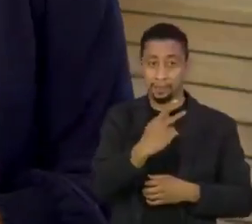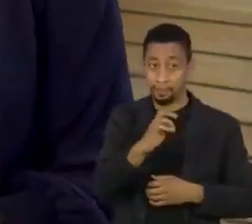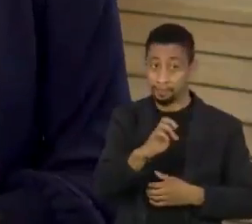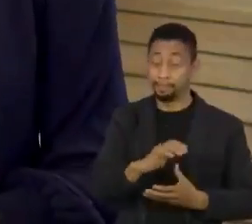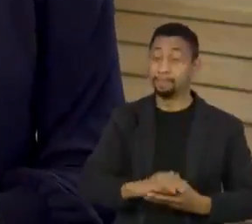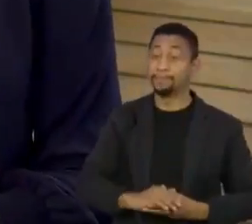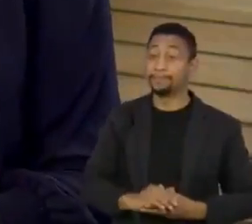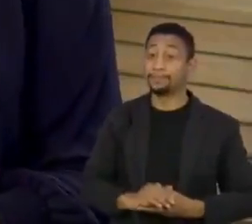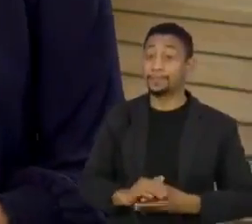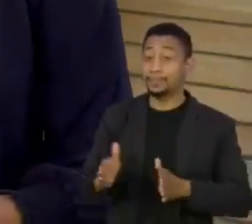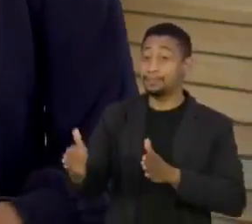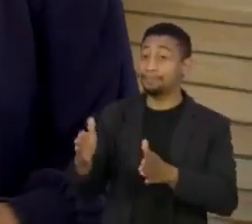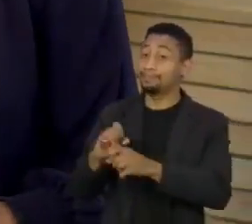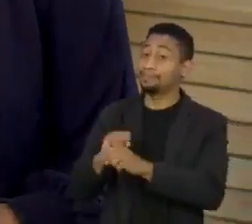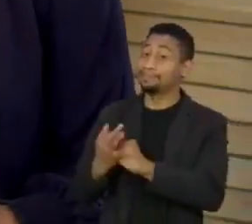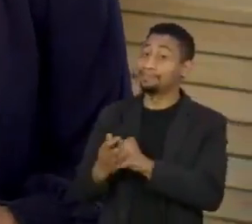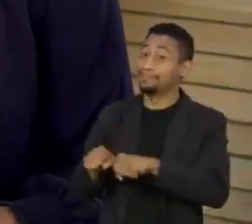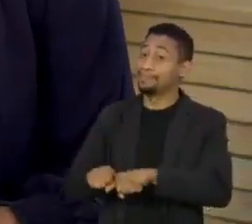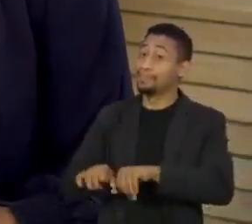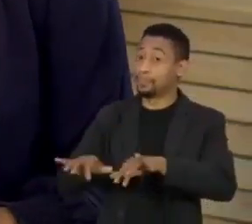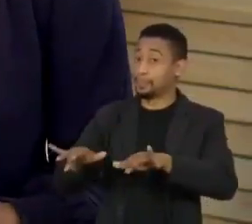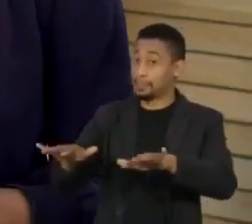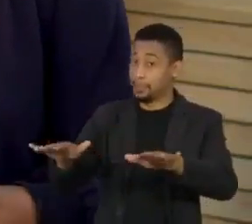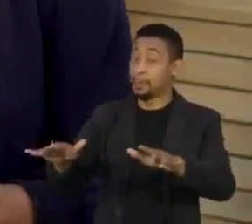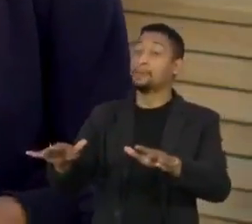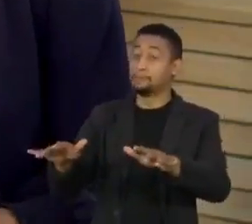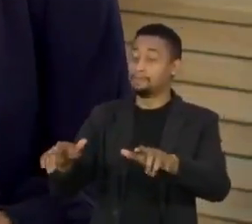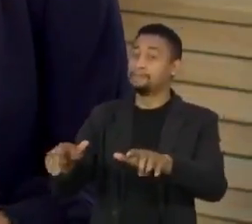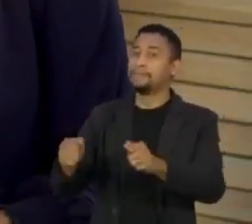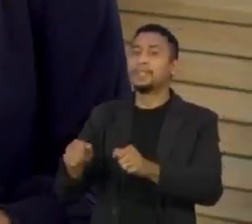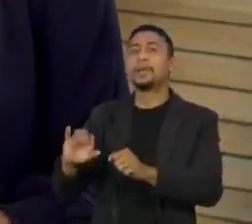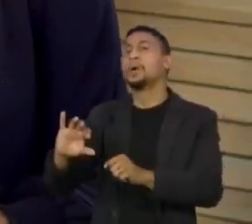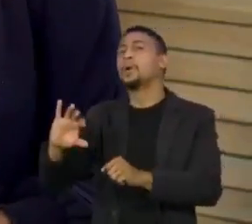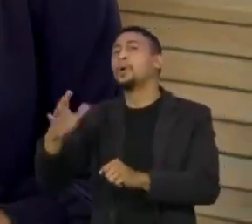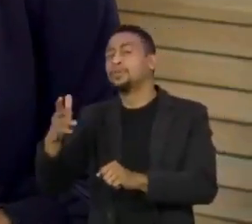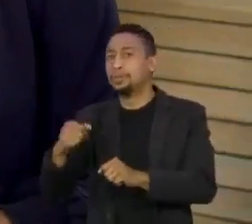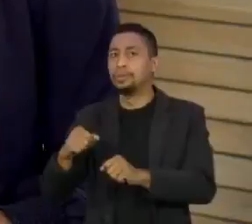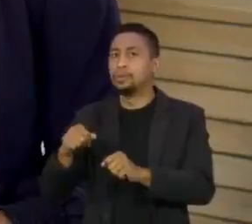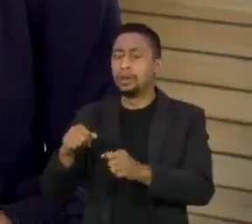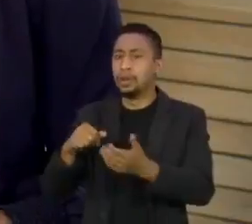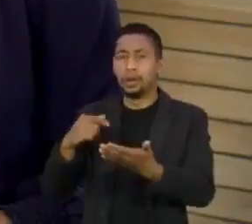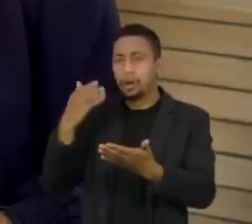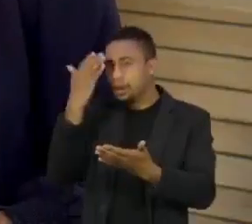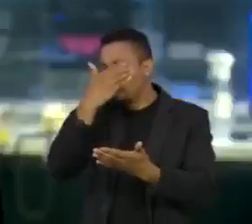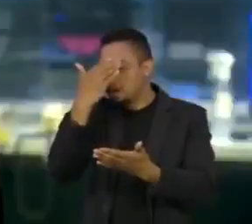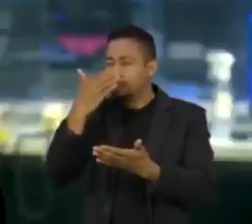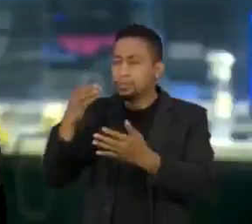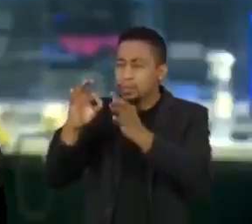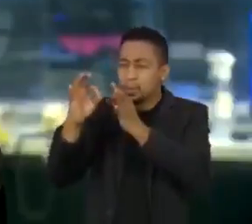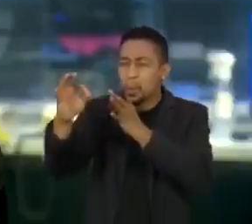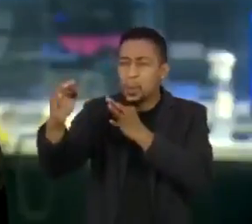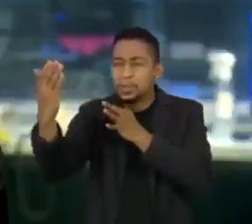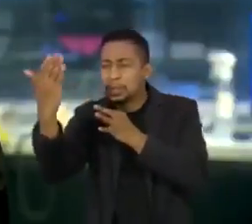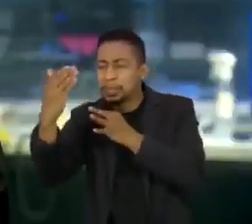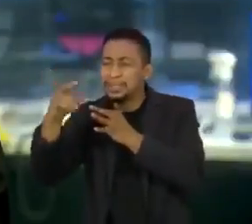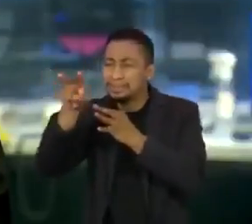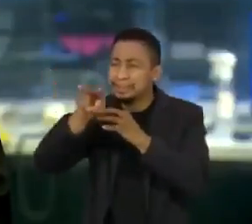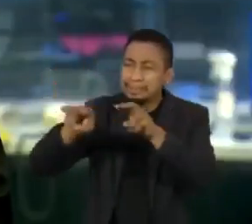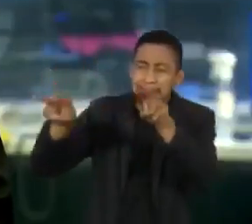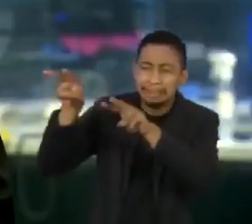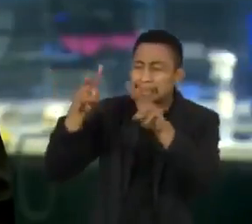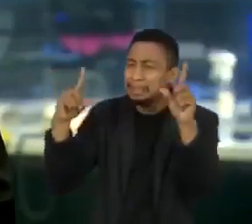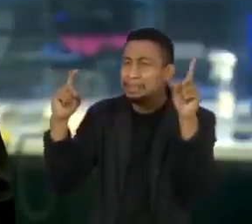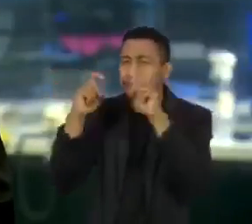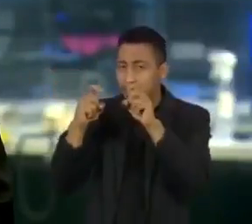Durante a pandemia, aumentou o número de casos de progressão de miopia entre as crianças. Especialistas do